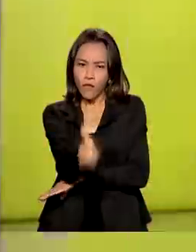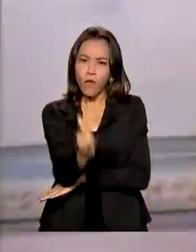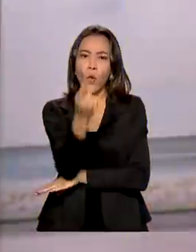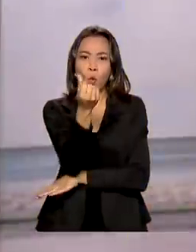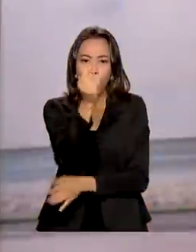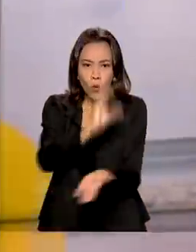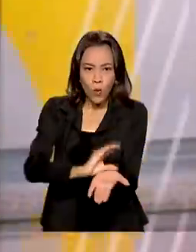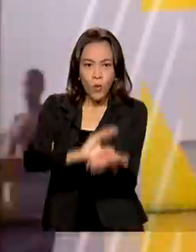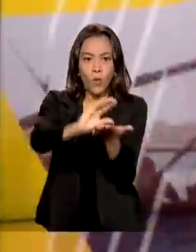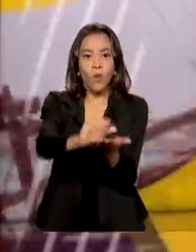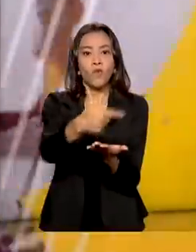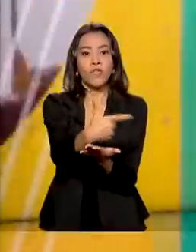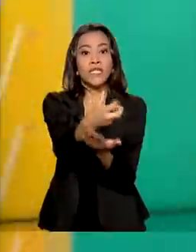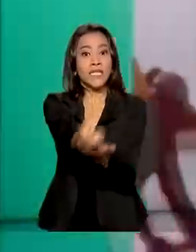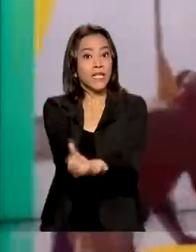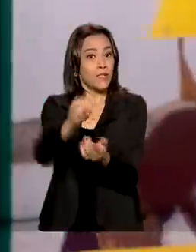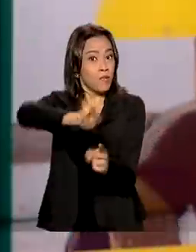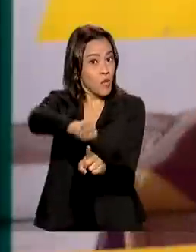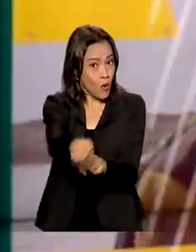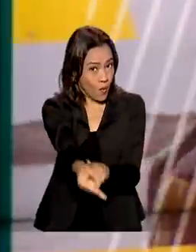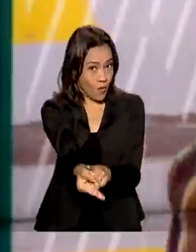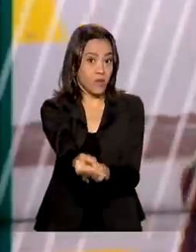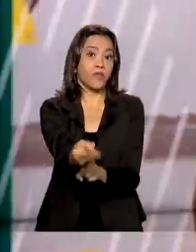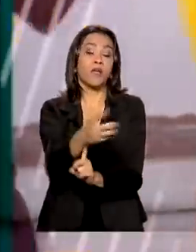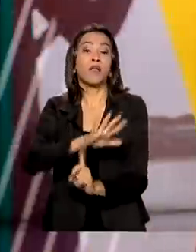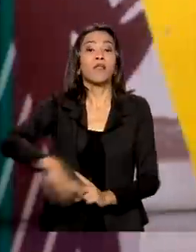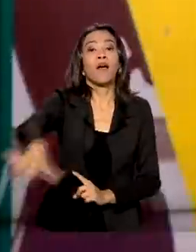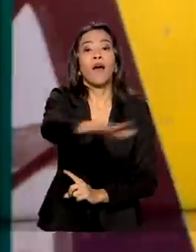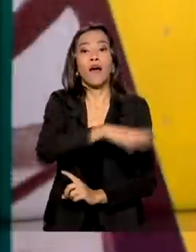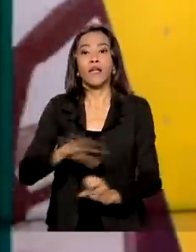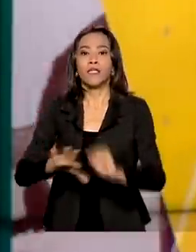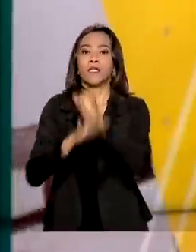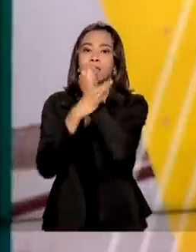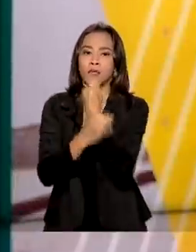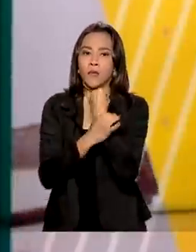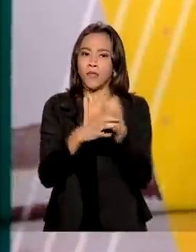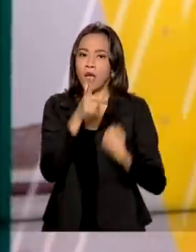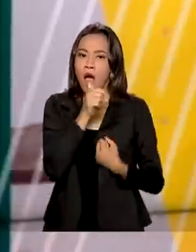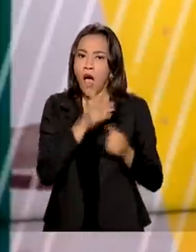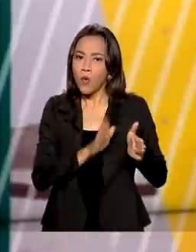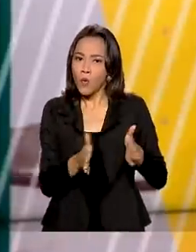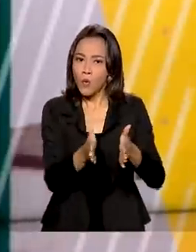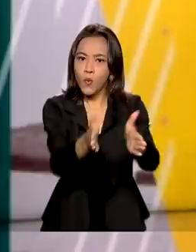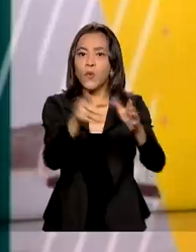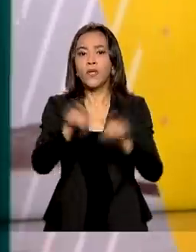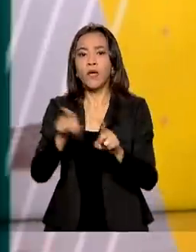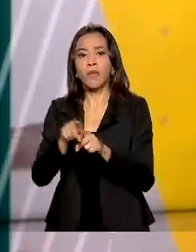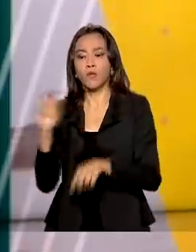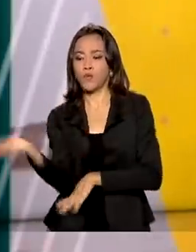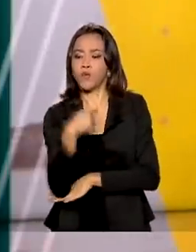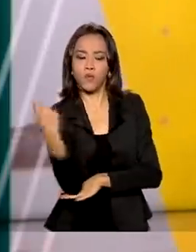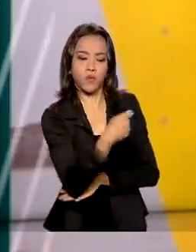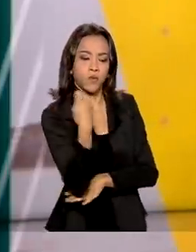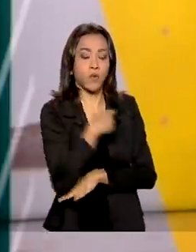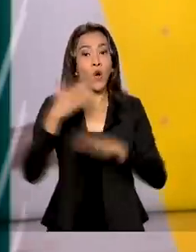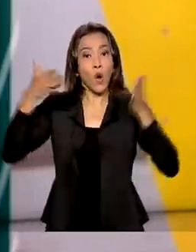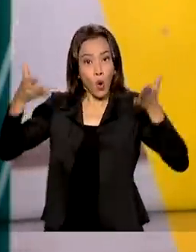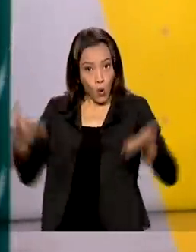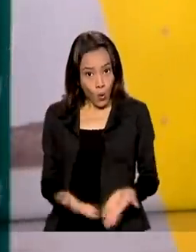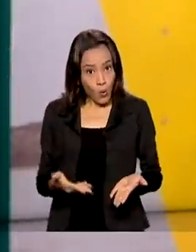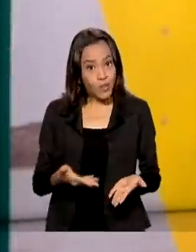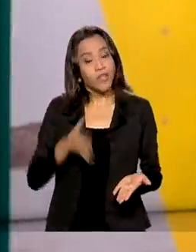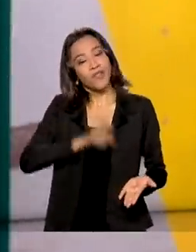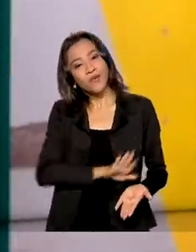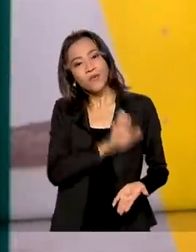26 milhões de reais em obras de segurança hídrica e de irrigação no Estado. Hoje, a Jornada das Águas está no